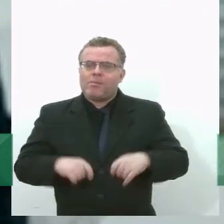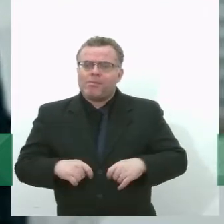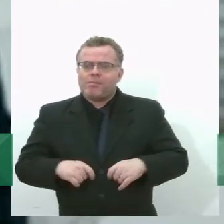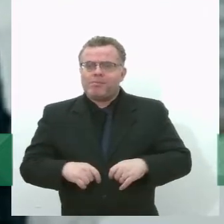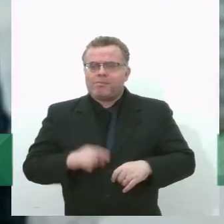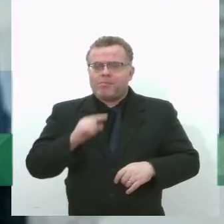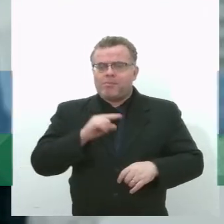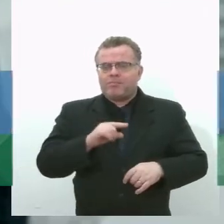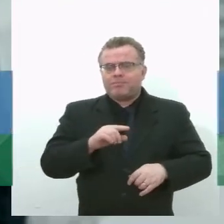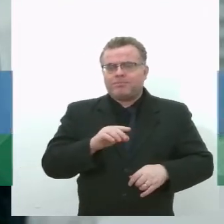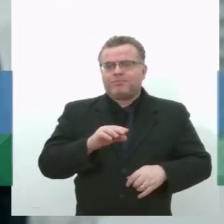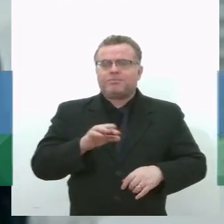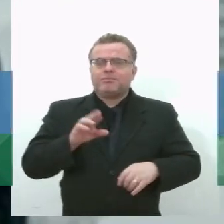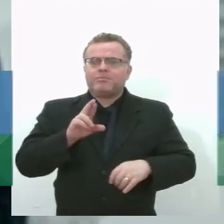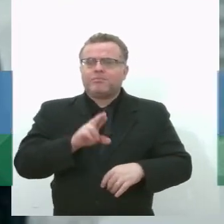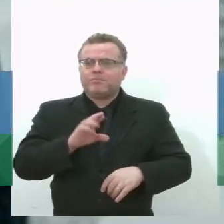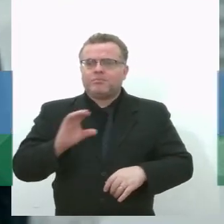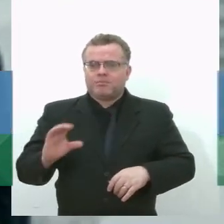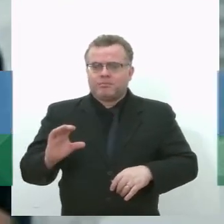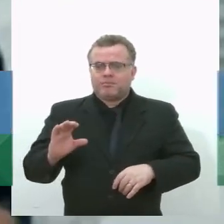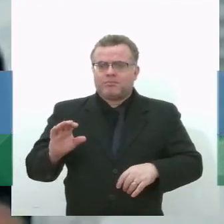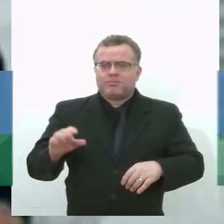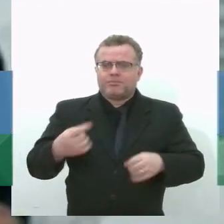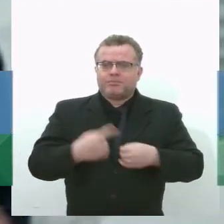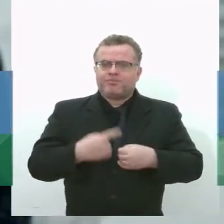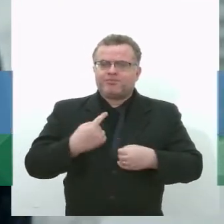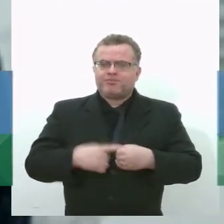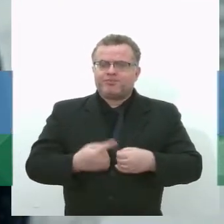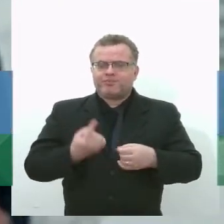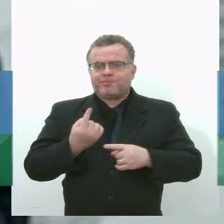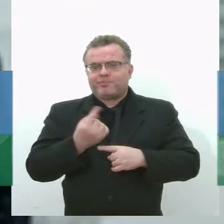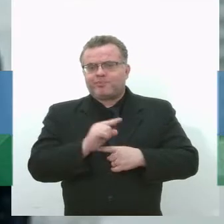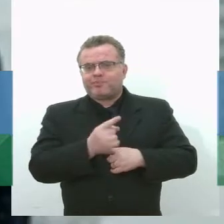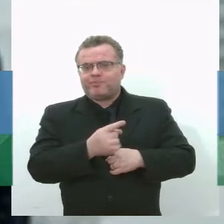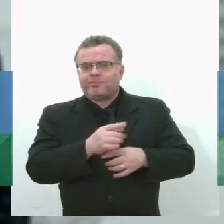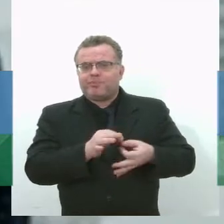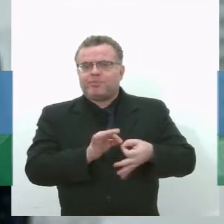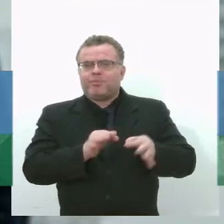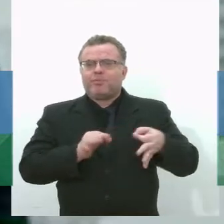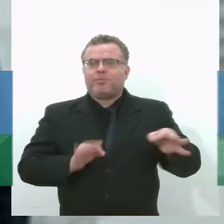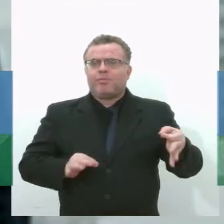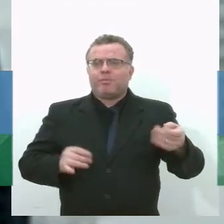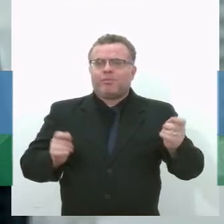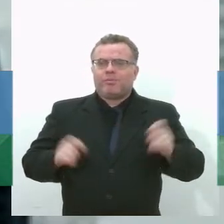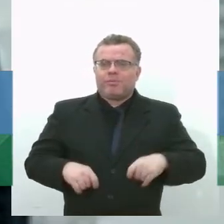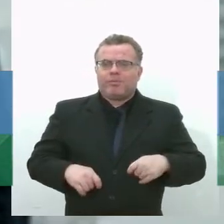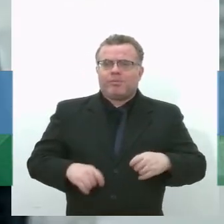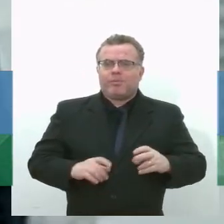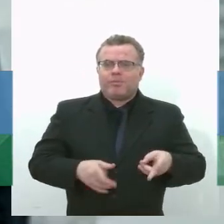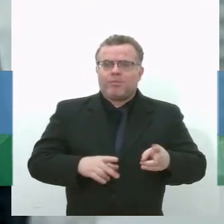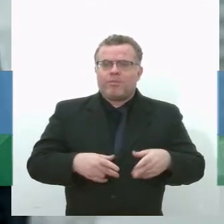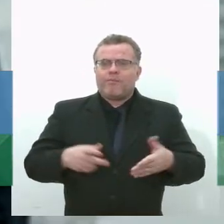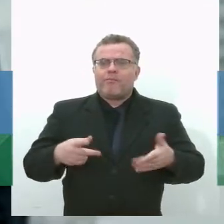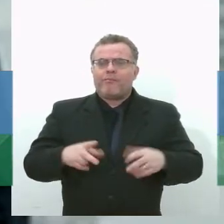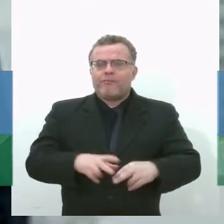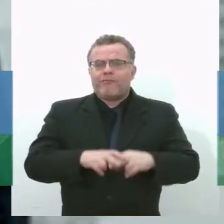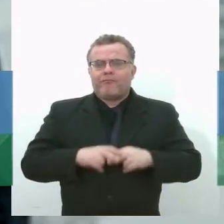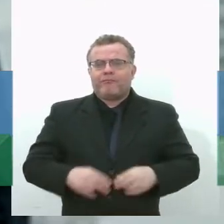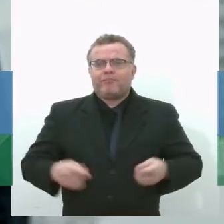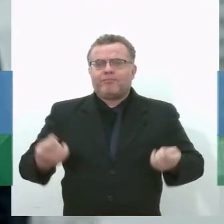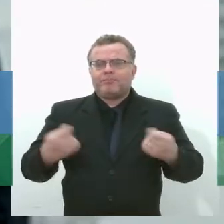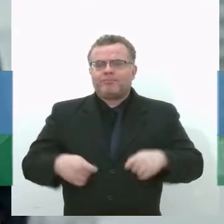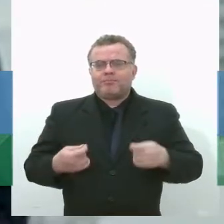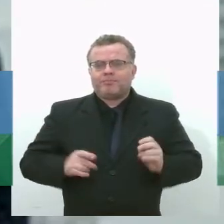do Catete, em cerca de 40 quilômetros de distância rodoviária. Por conta disso, a gente precisa de ter uma